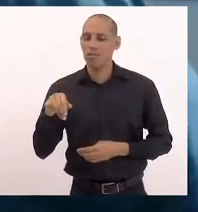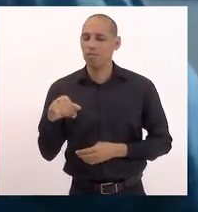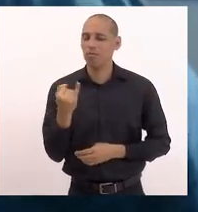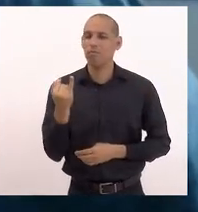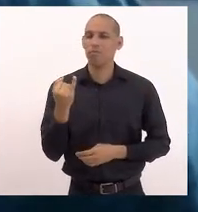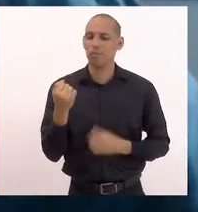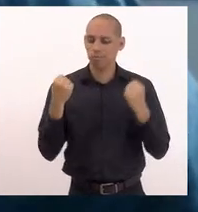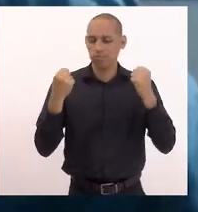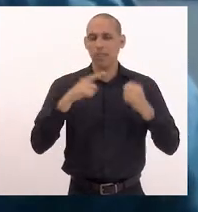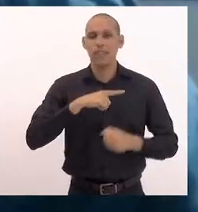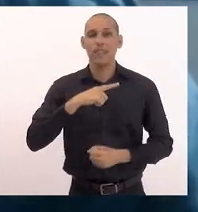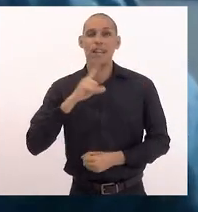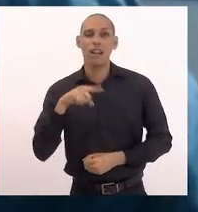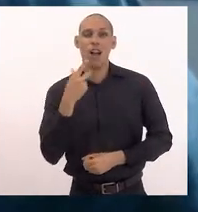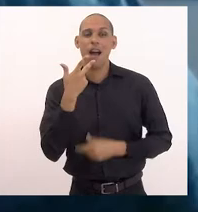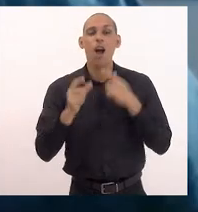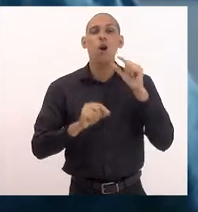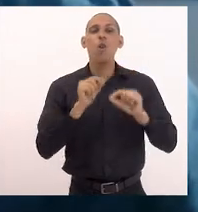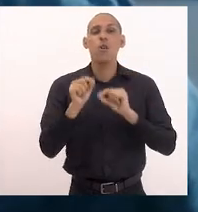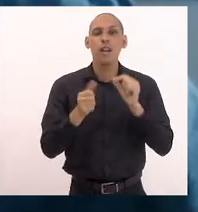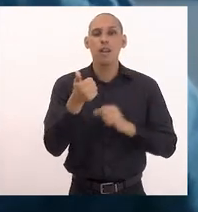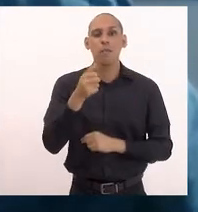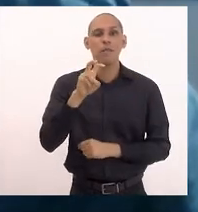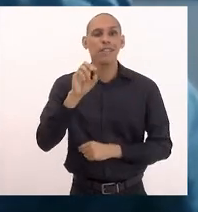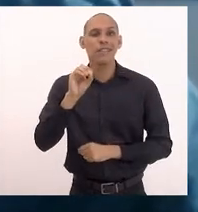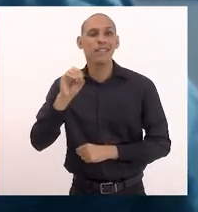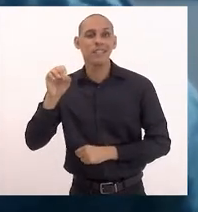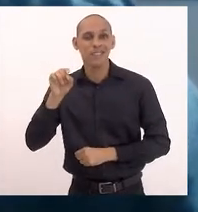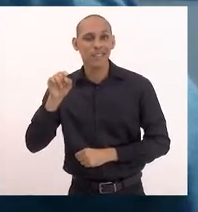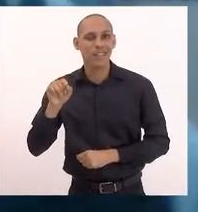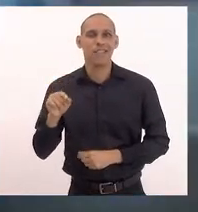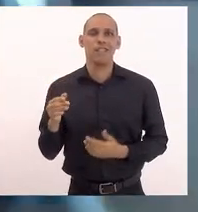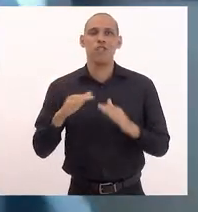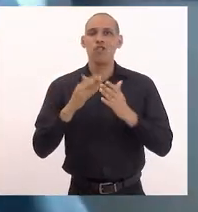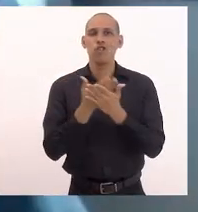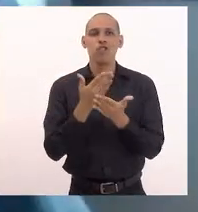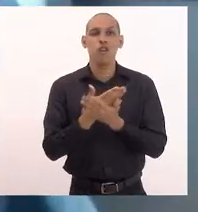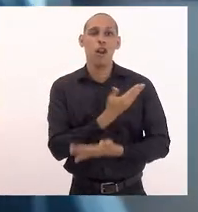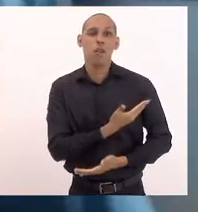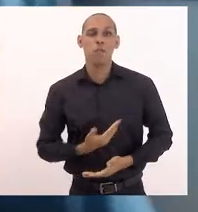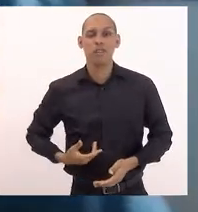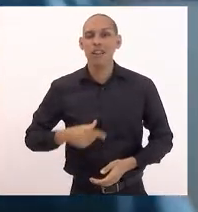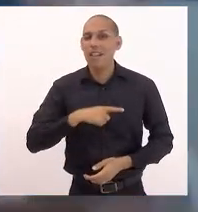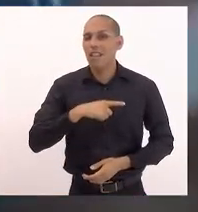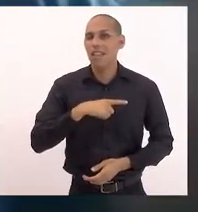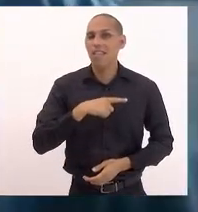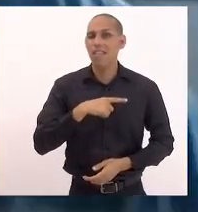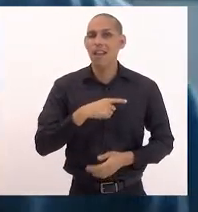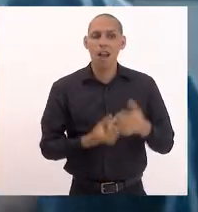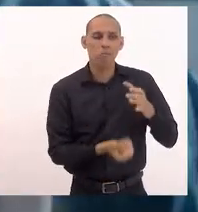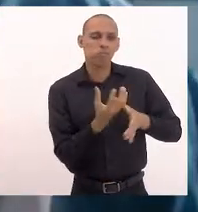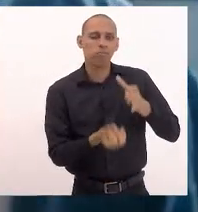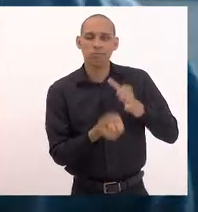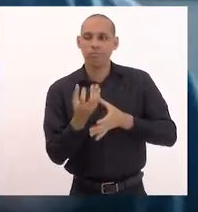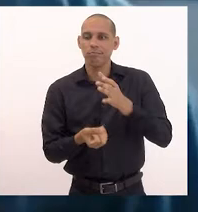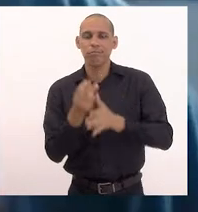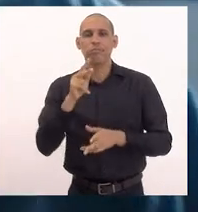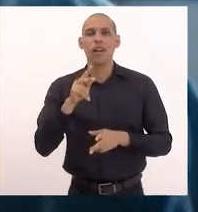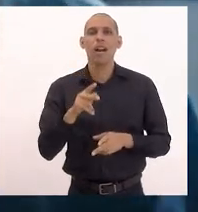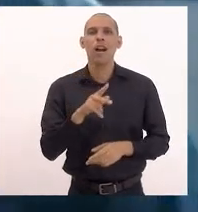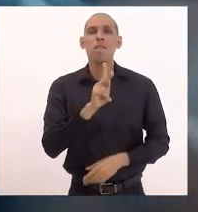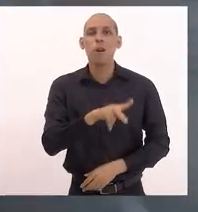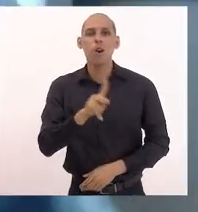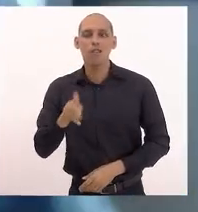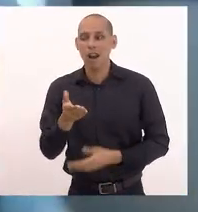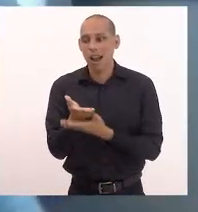Então, nós estamos falando de 1.500 escolas públicas. Então, se tratava de formar professores para